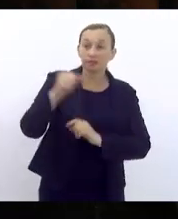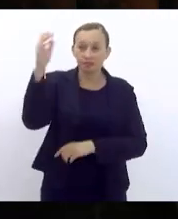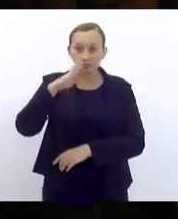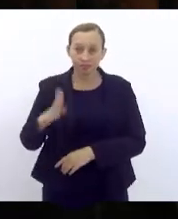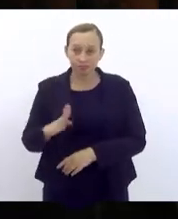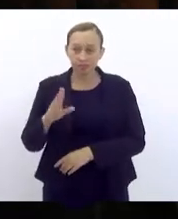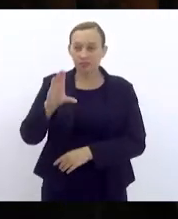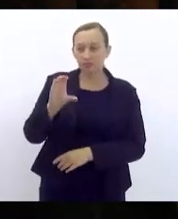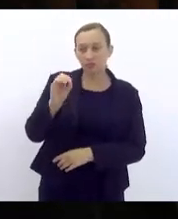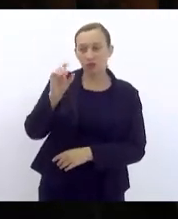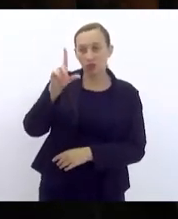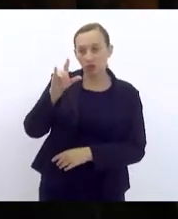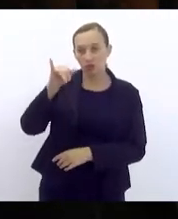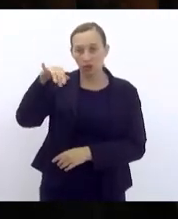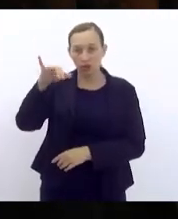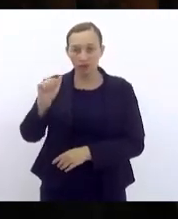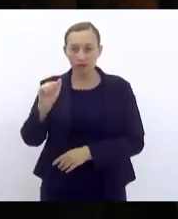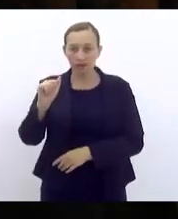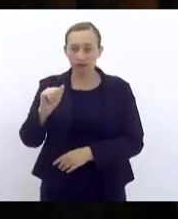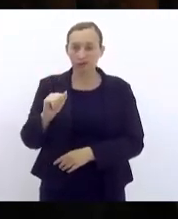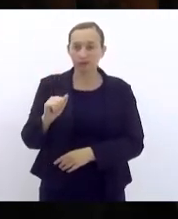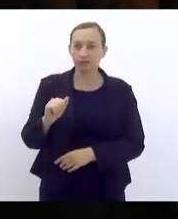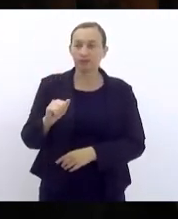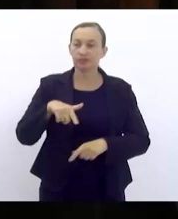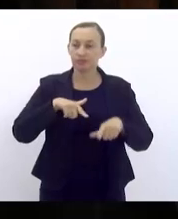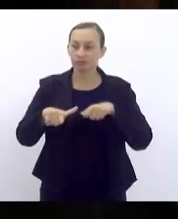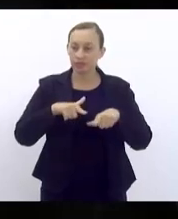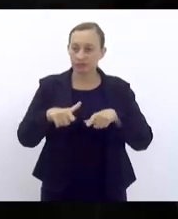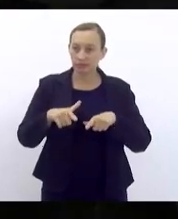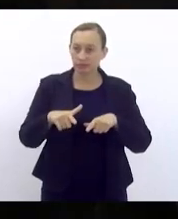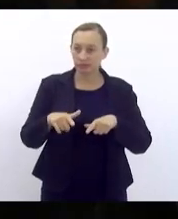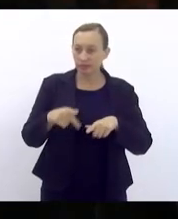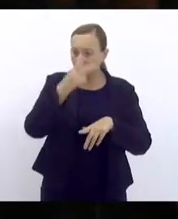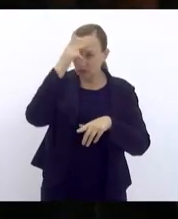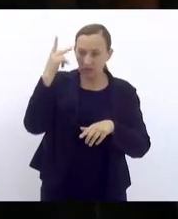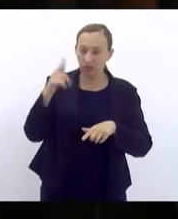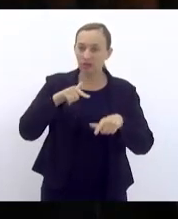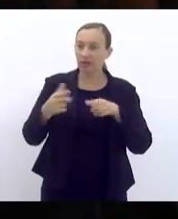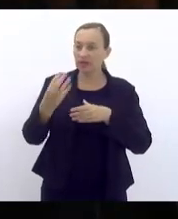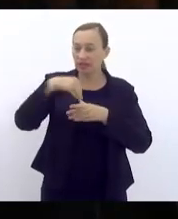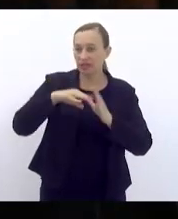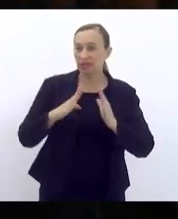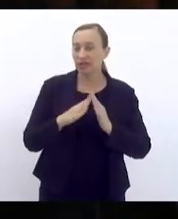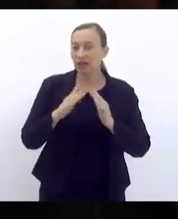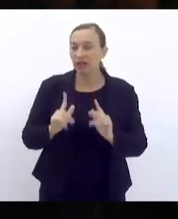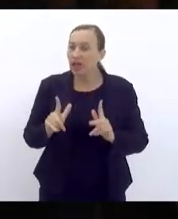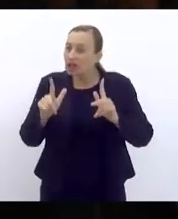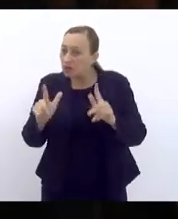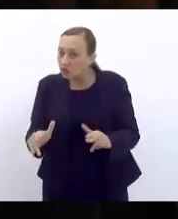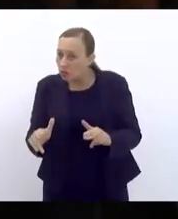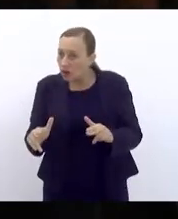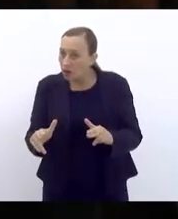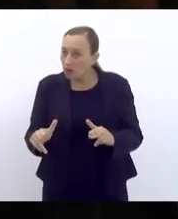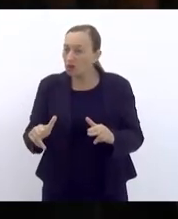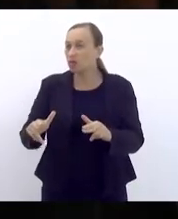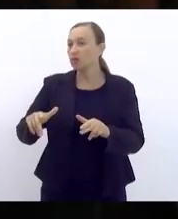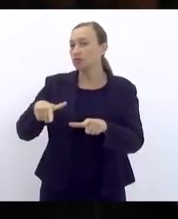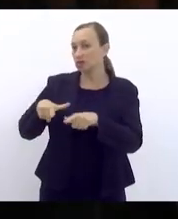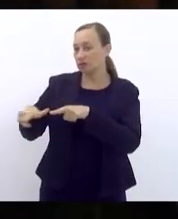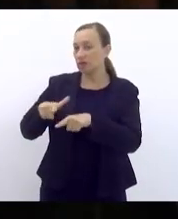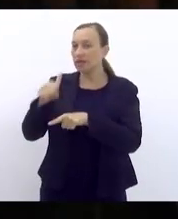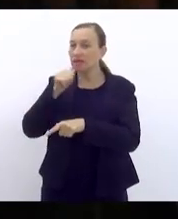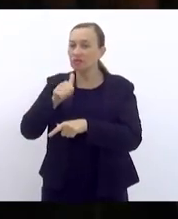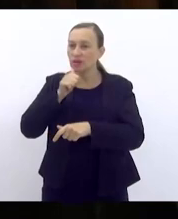colônia, a função da empregada doméstica é extremamente assemelhada à função que já era das mulheres